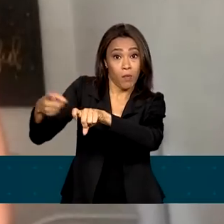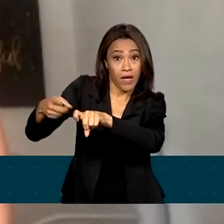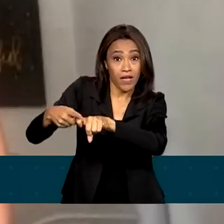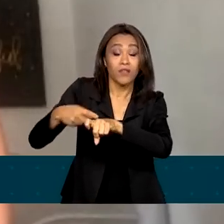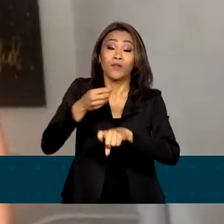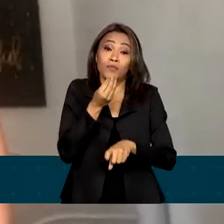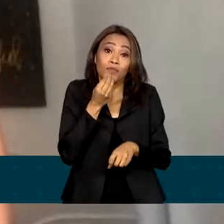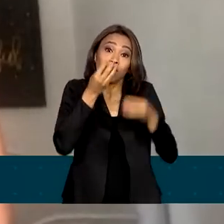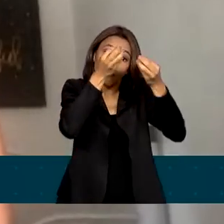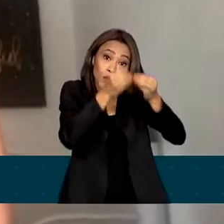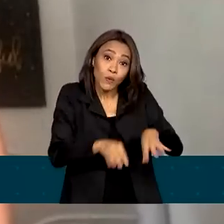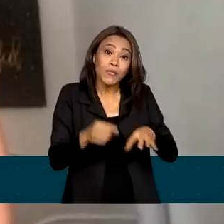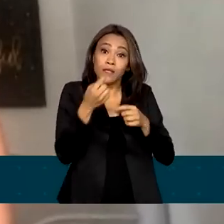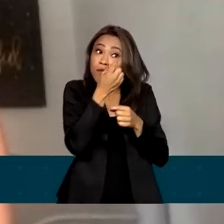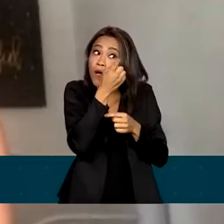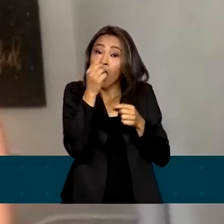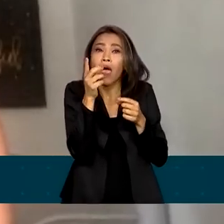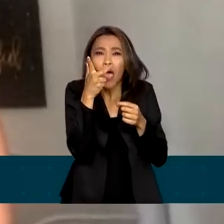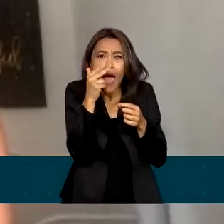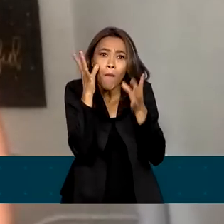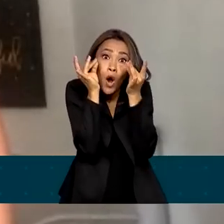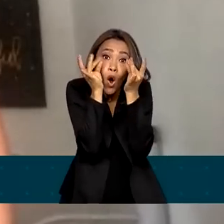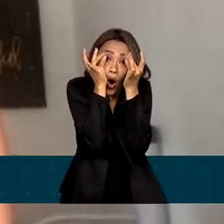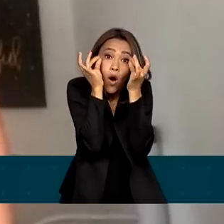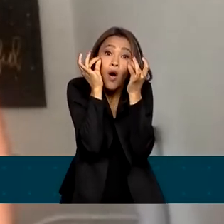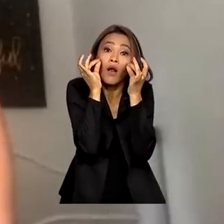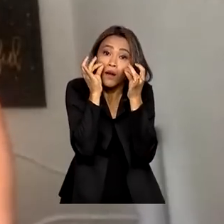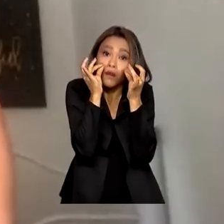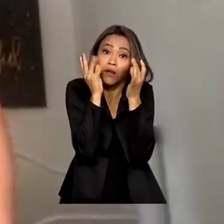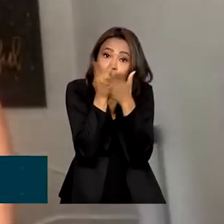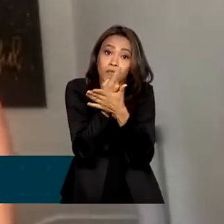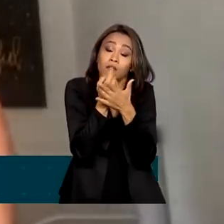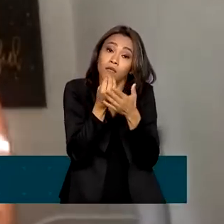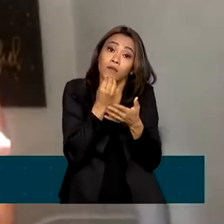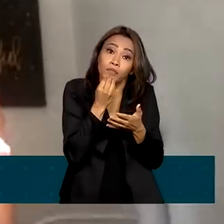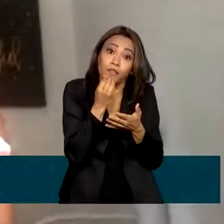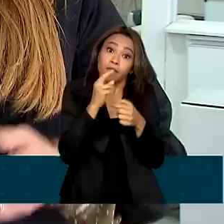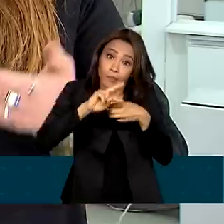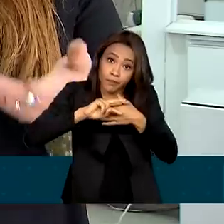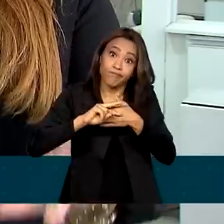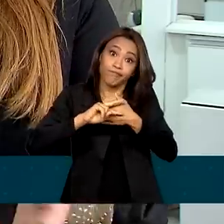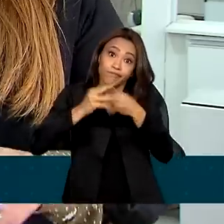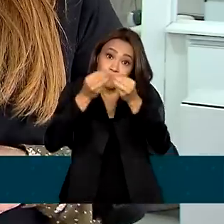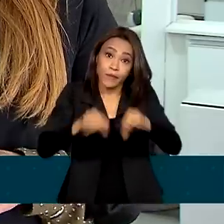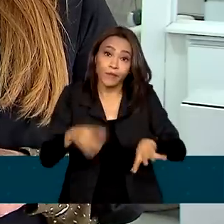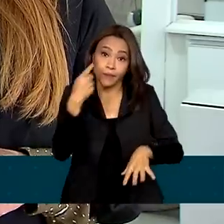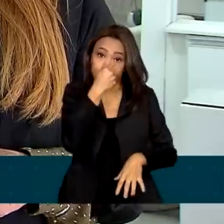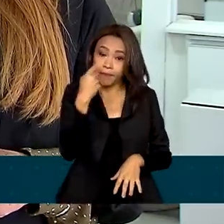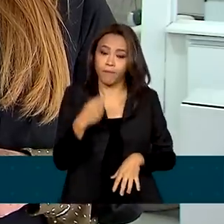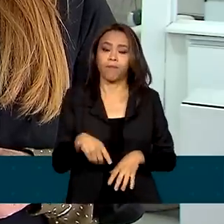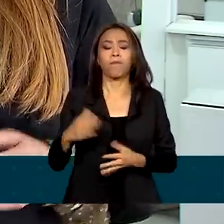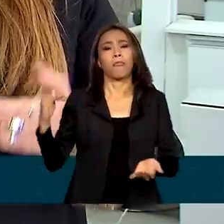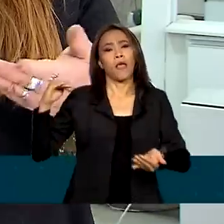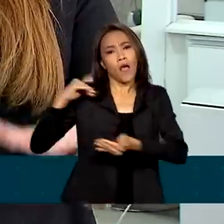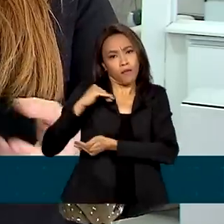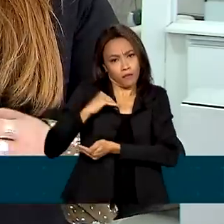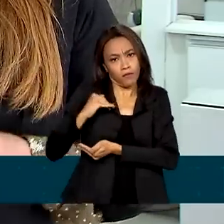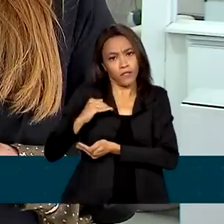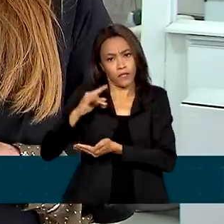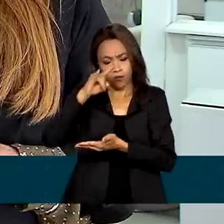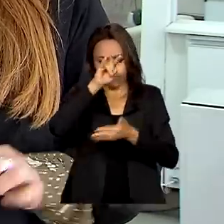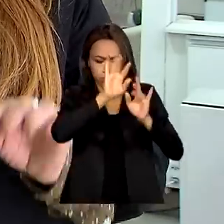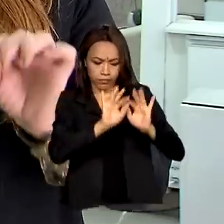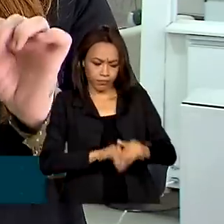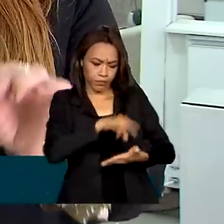danos na córnea, porque é uma cola mesmo que forma, né? E ela poderia ter sequelas. A Anvisa publicou um documento que traz